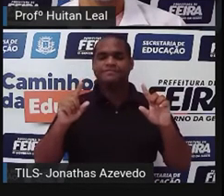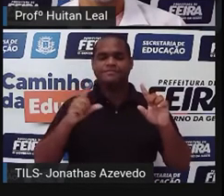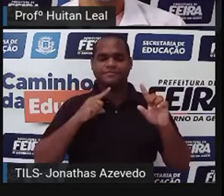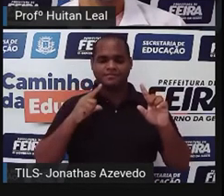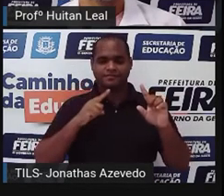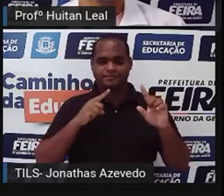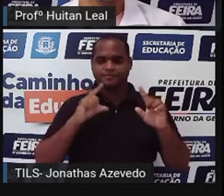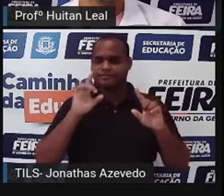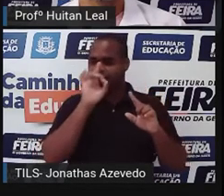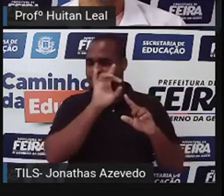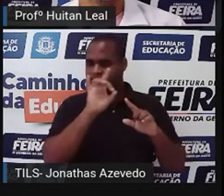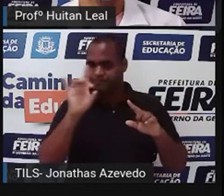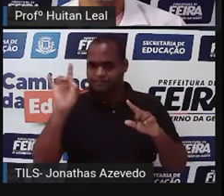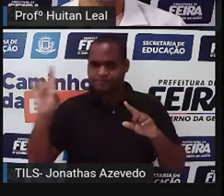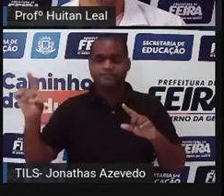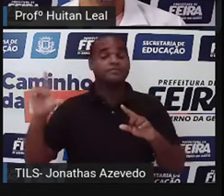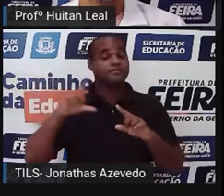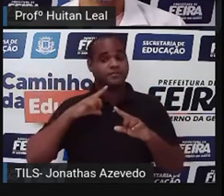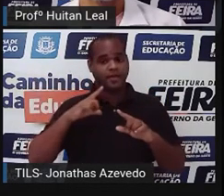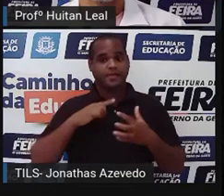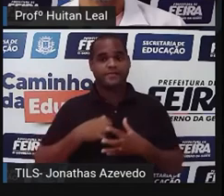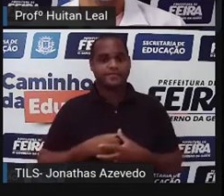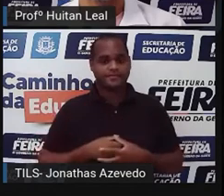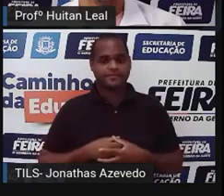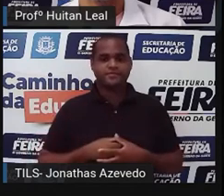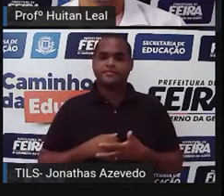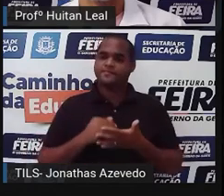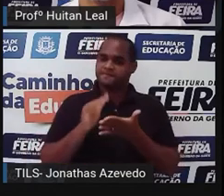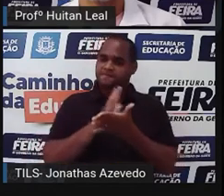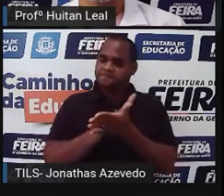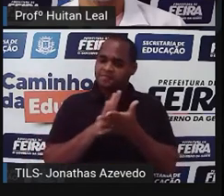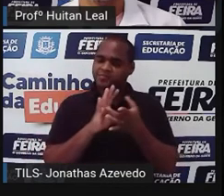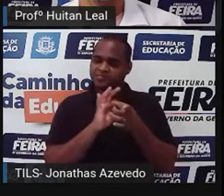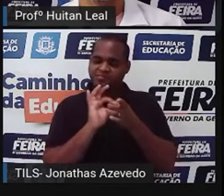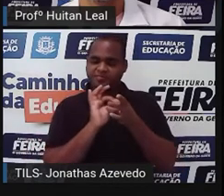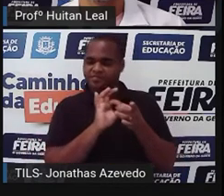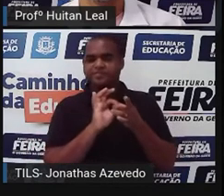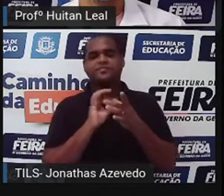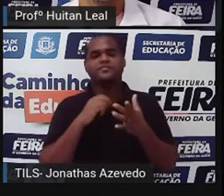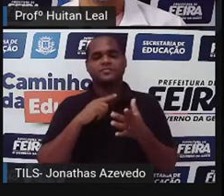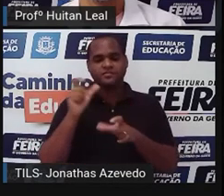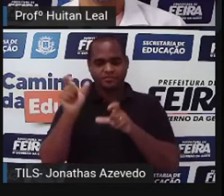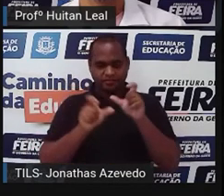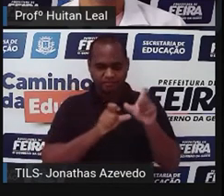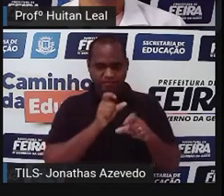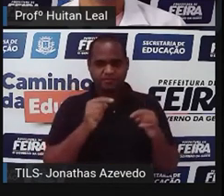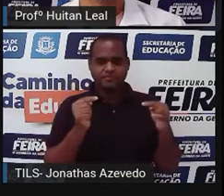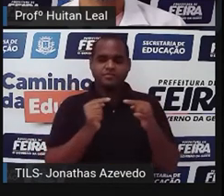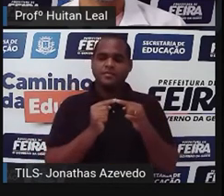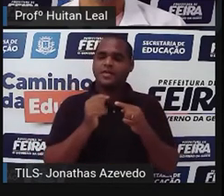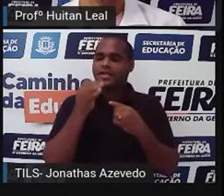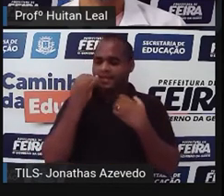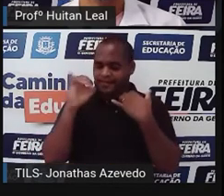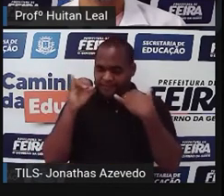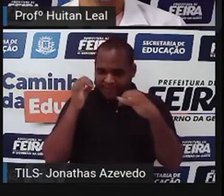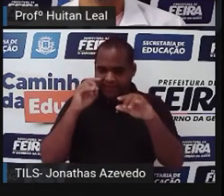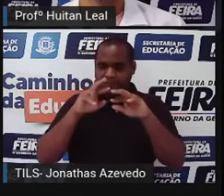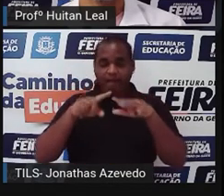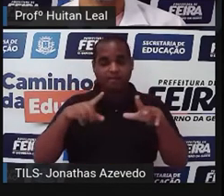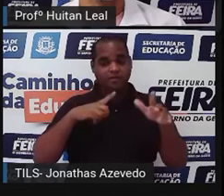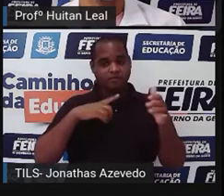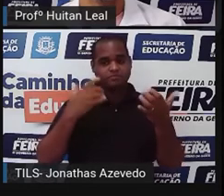Detalha também a descrição da cena, as relações das personagens e omite algumas